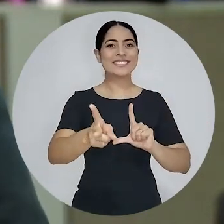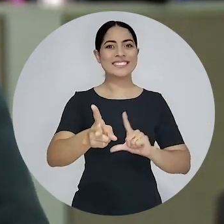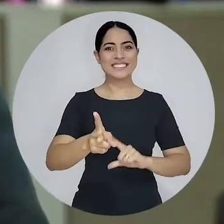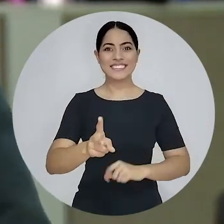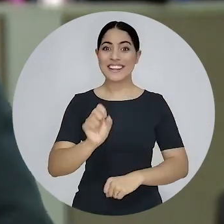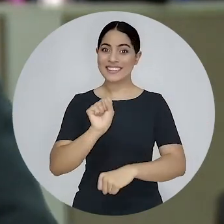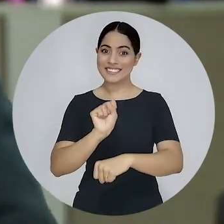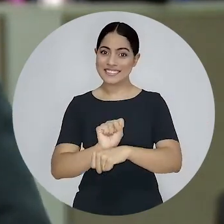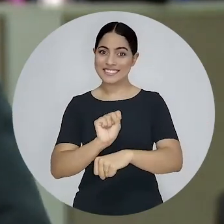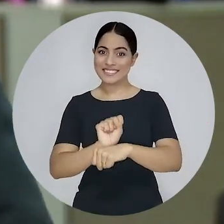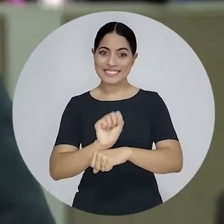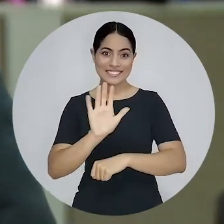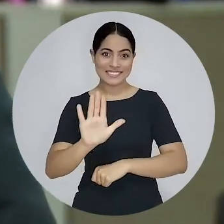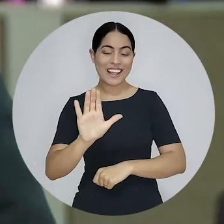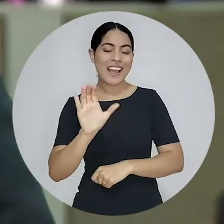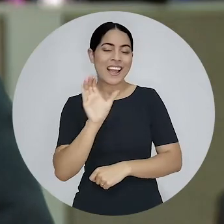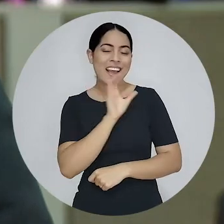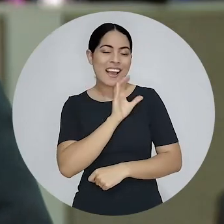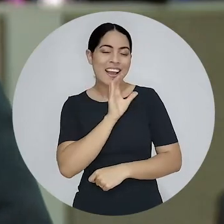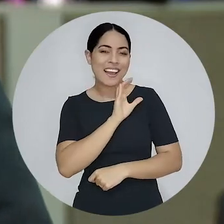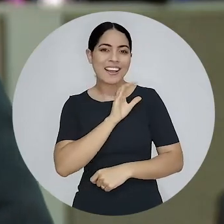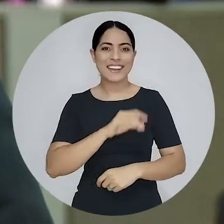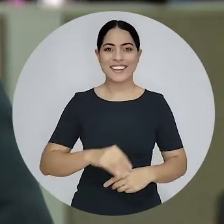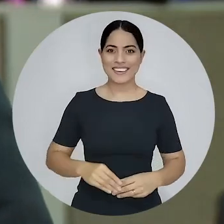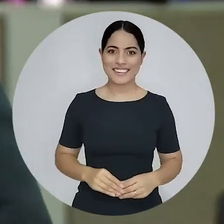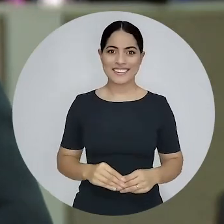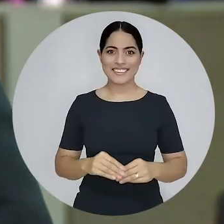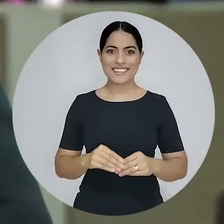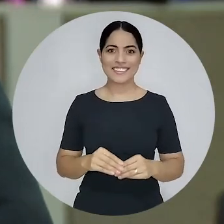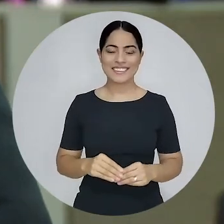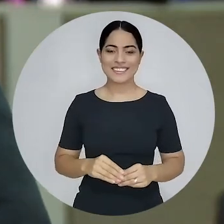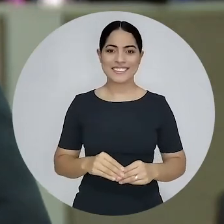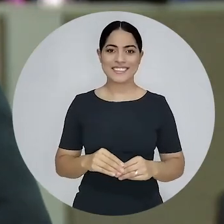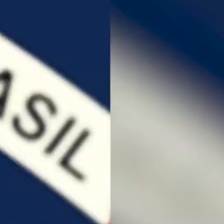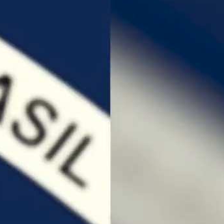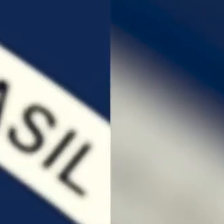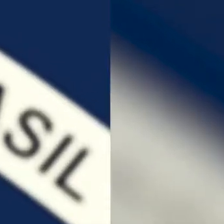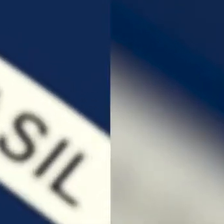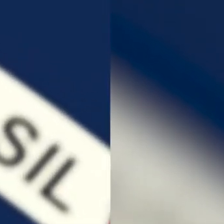mais OAB Nacional. É muito rápido, não saia daí!